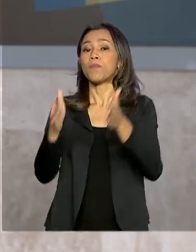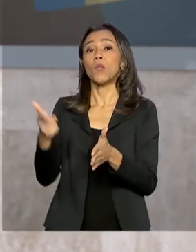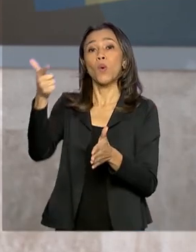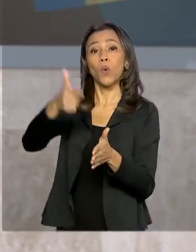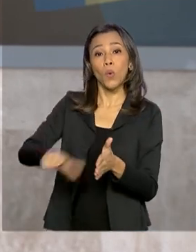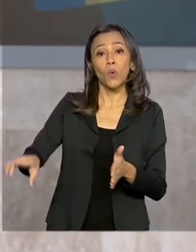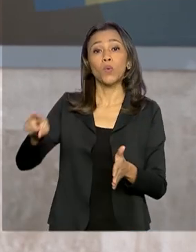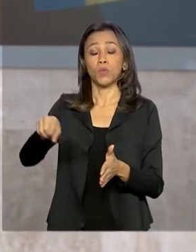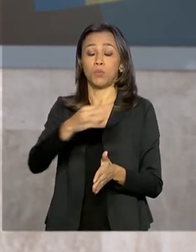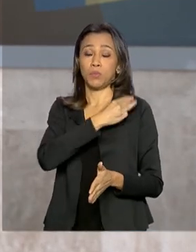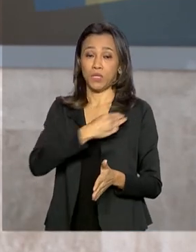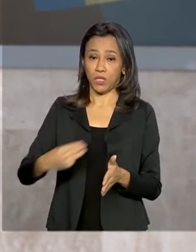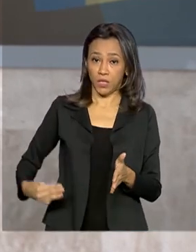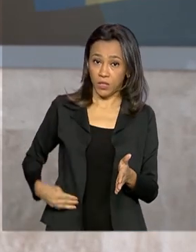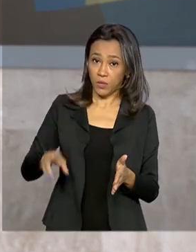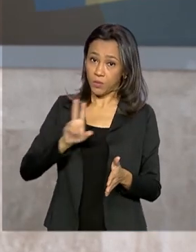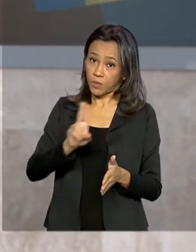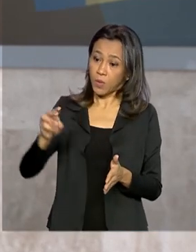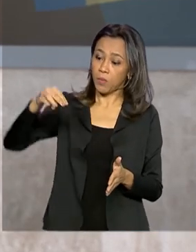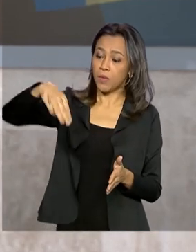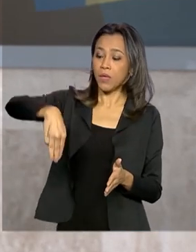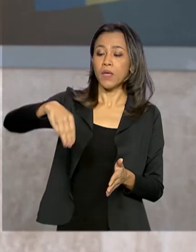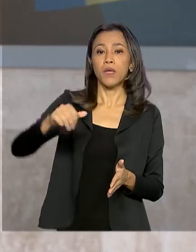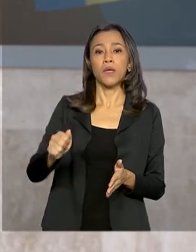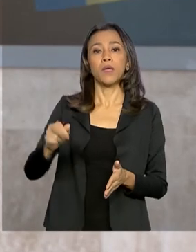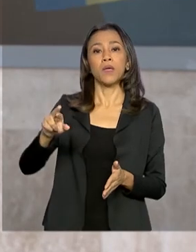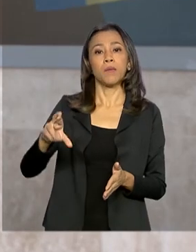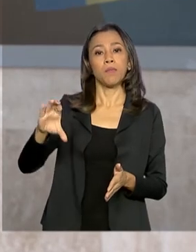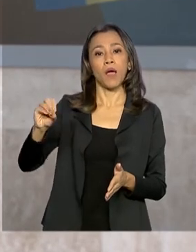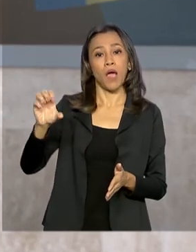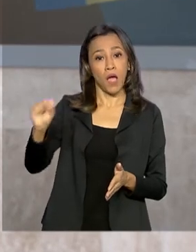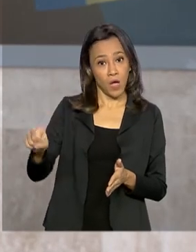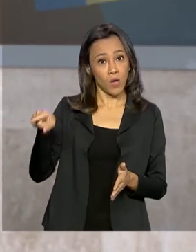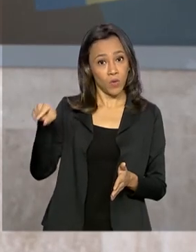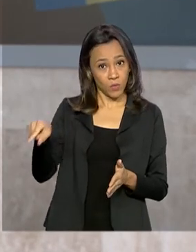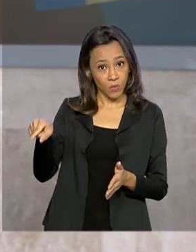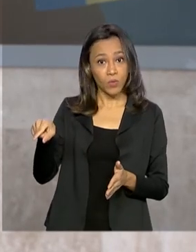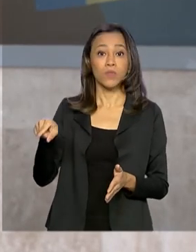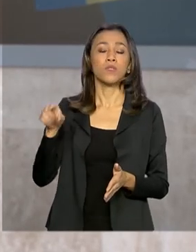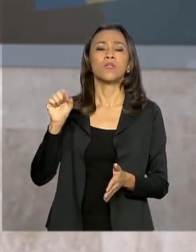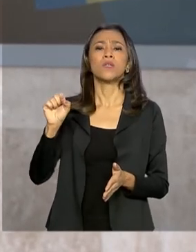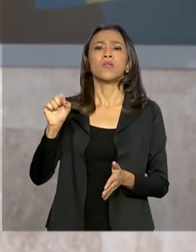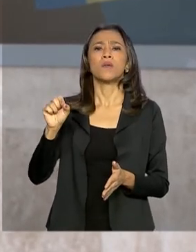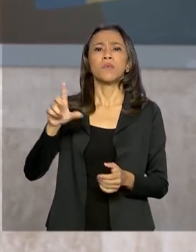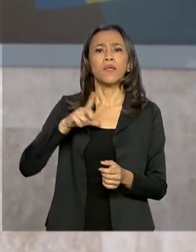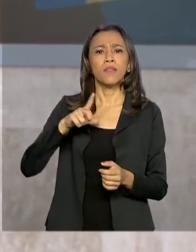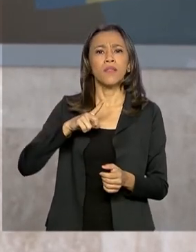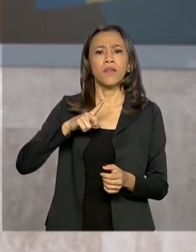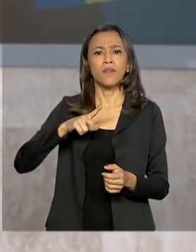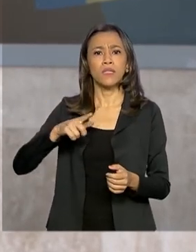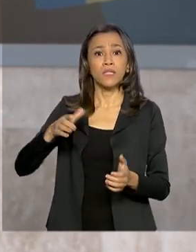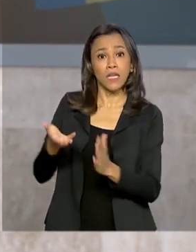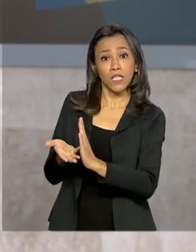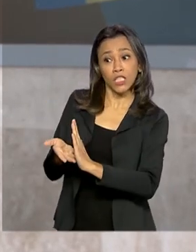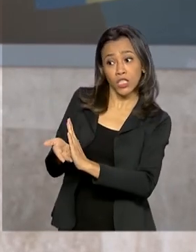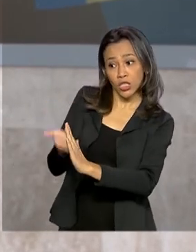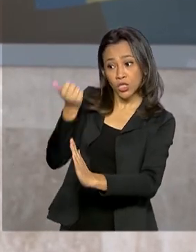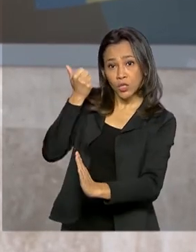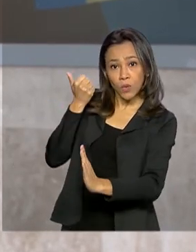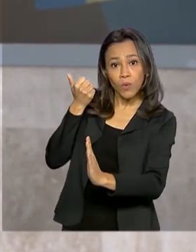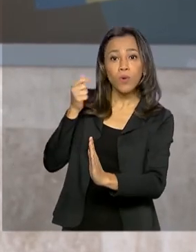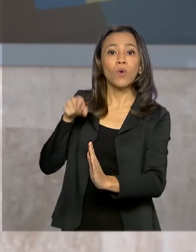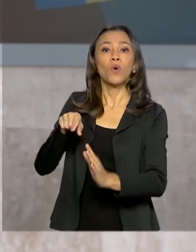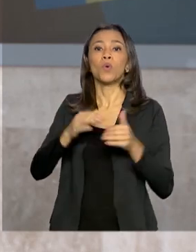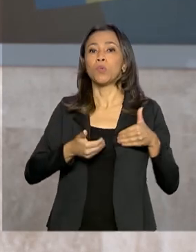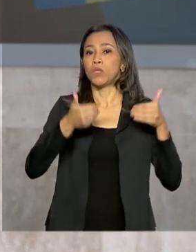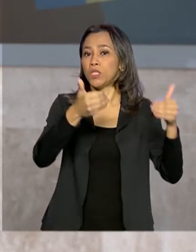Pontes no Ministério da Ciência, Tecnologia e Inovações, já que houve aí essa mudança com a retirada das comunicações